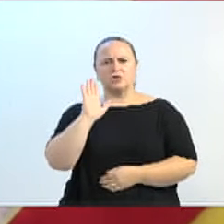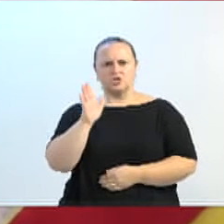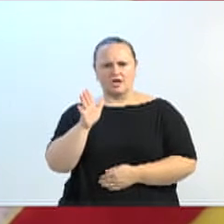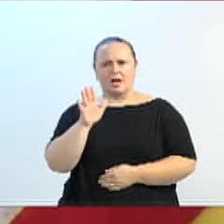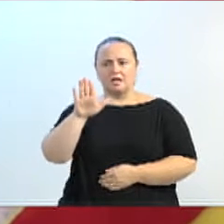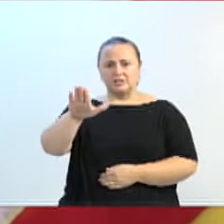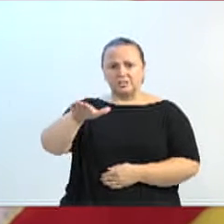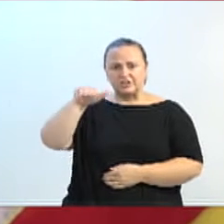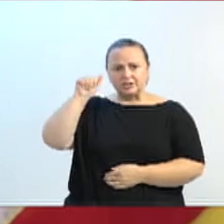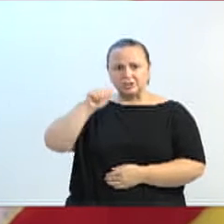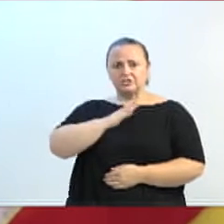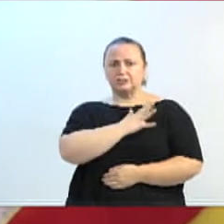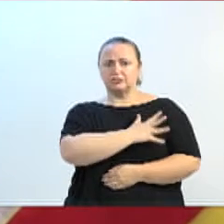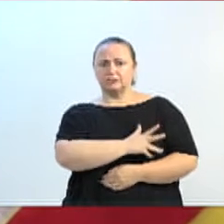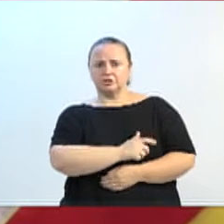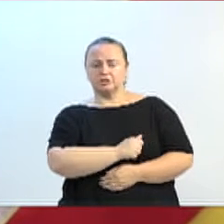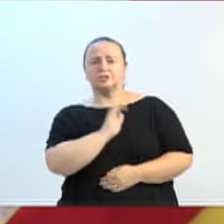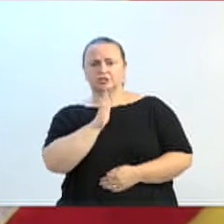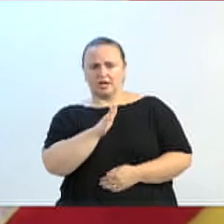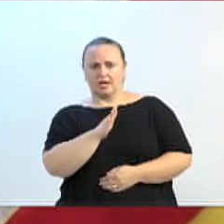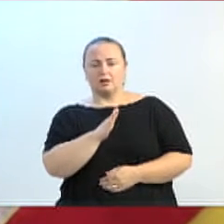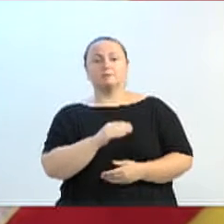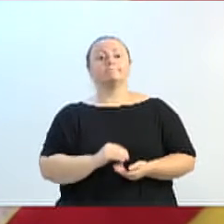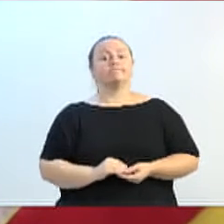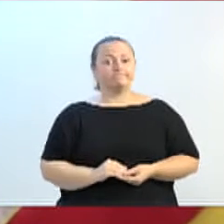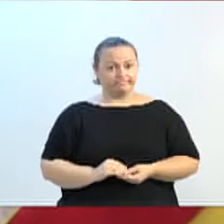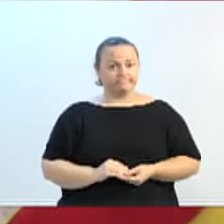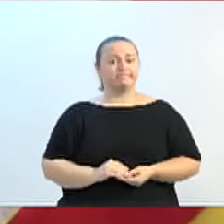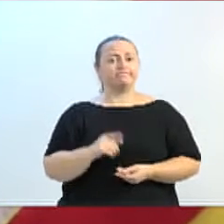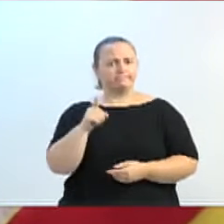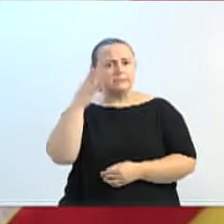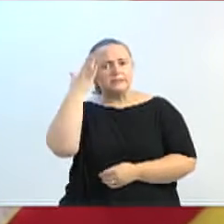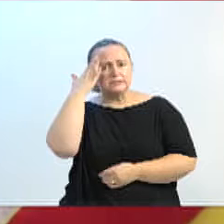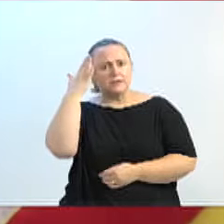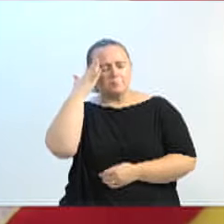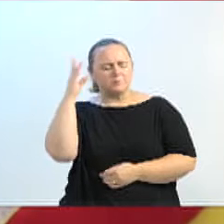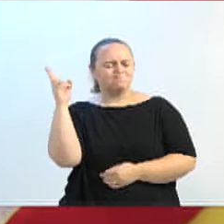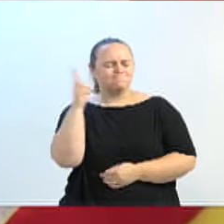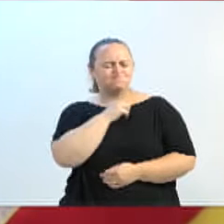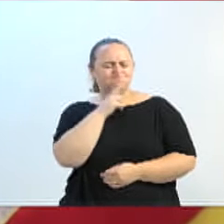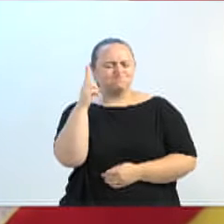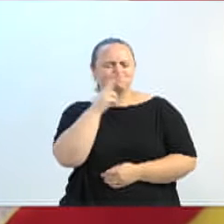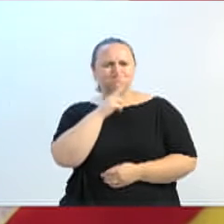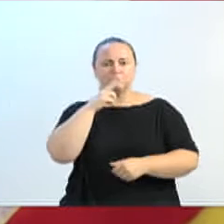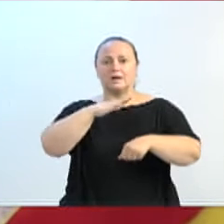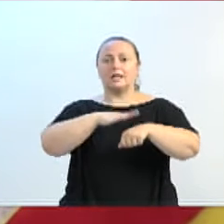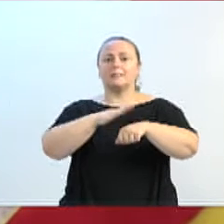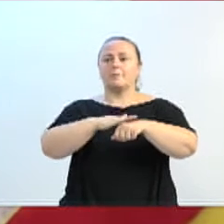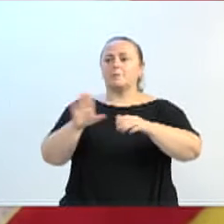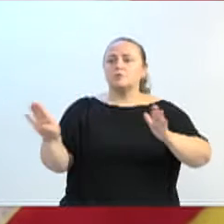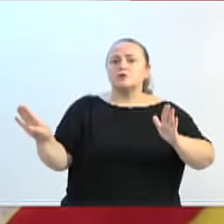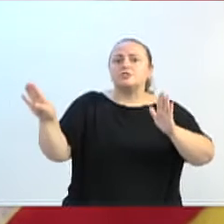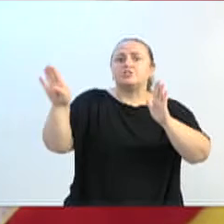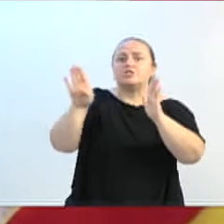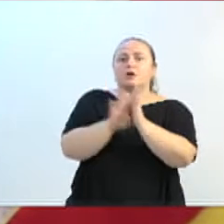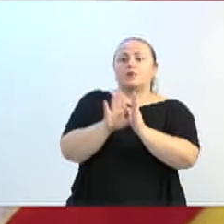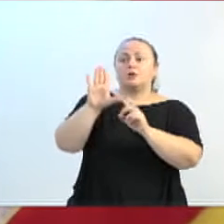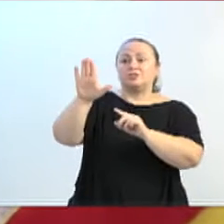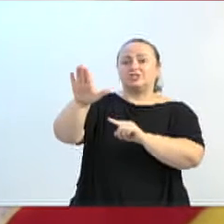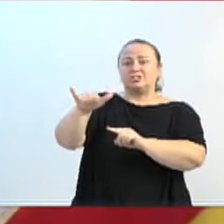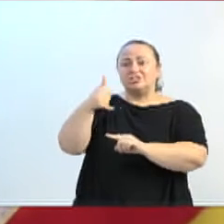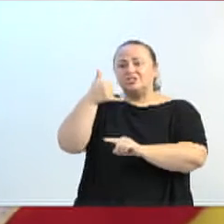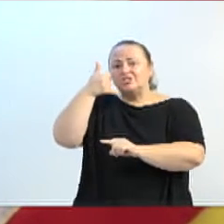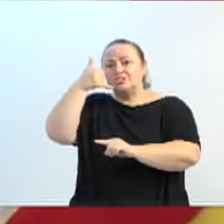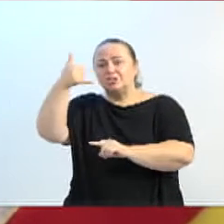o quanto é necessário, o quanto é urgente, o tempo resposta no atendimento.